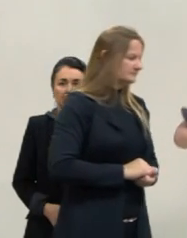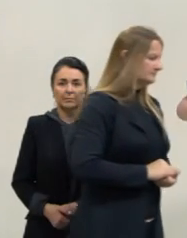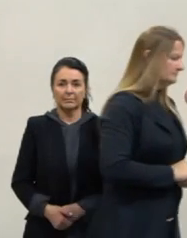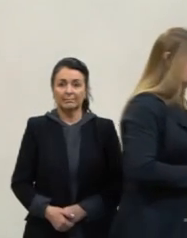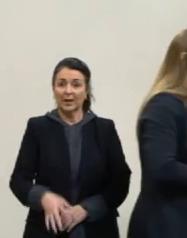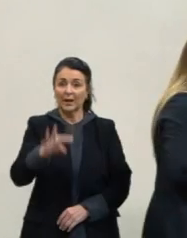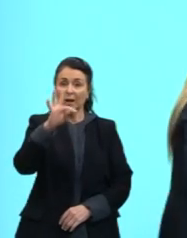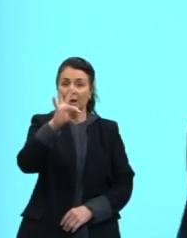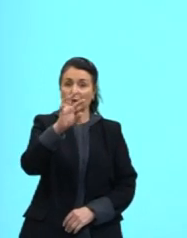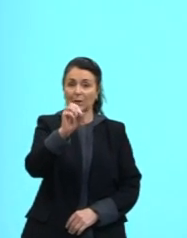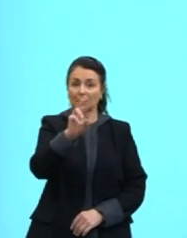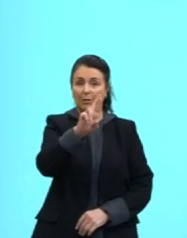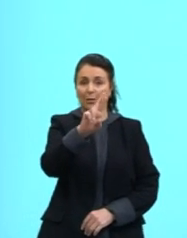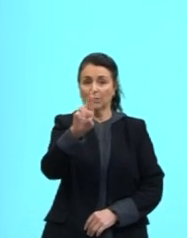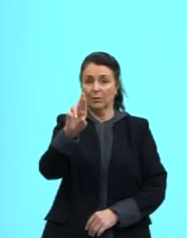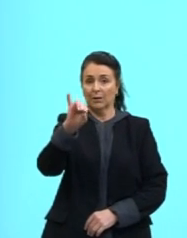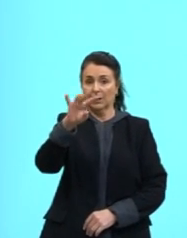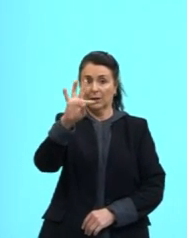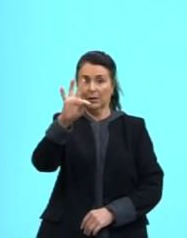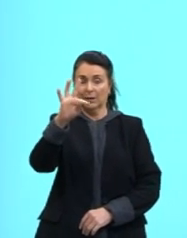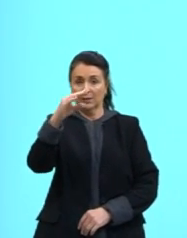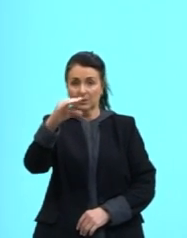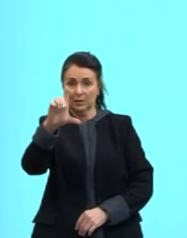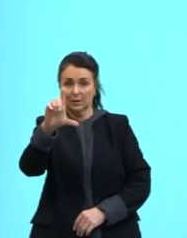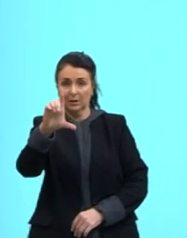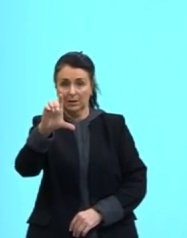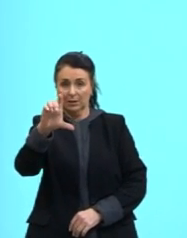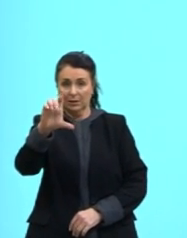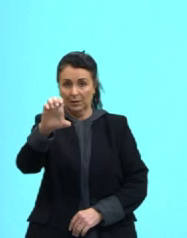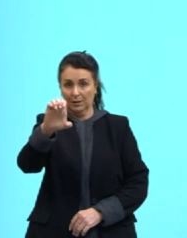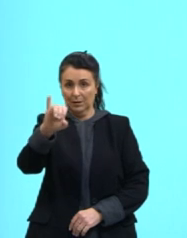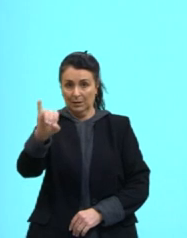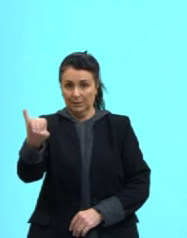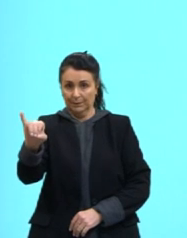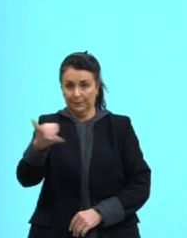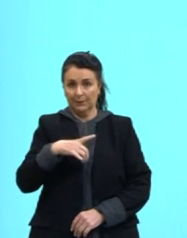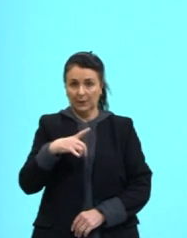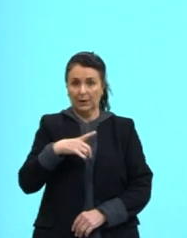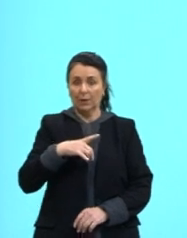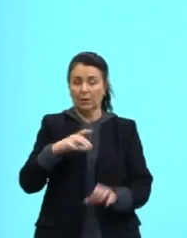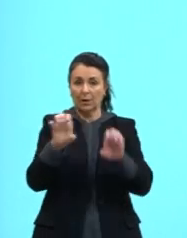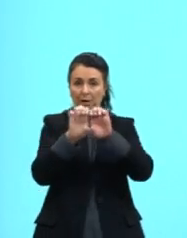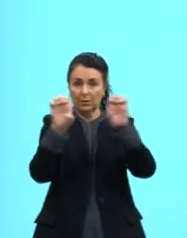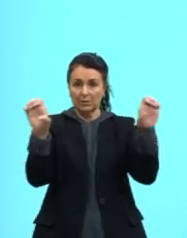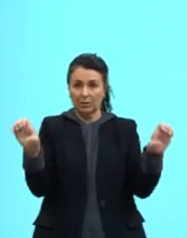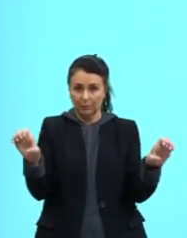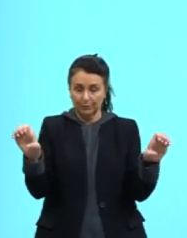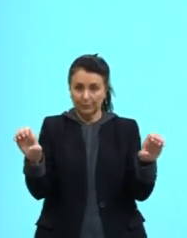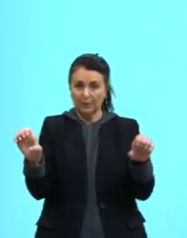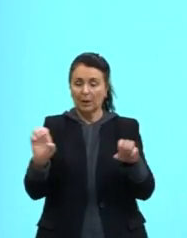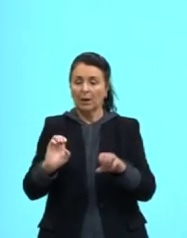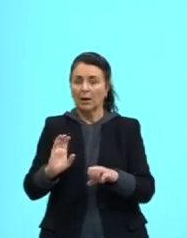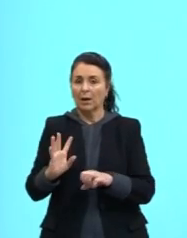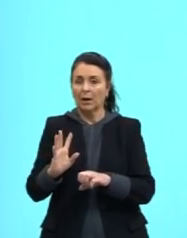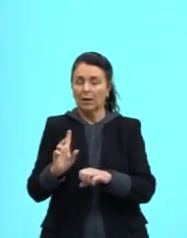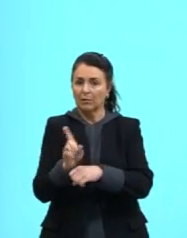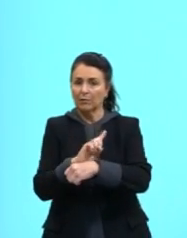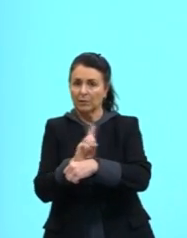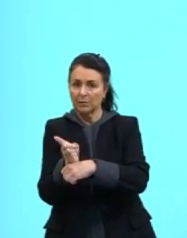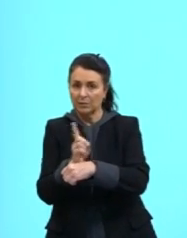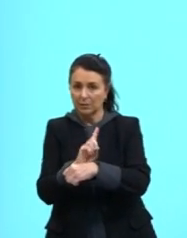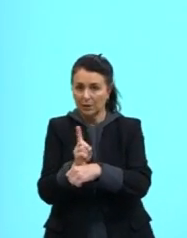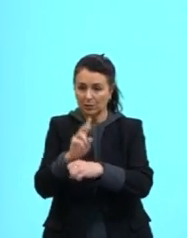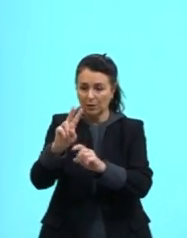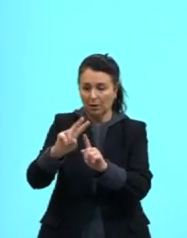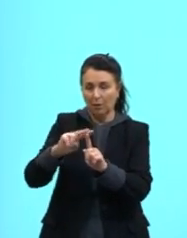A equação de Torricelli é essa aqui embaixo, tá? Essa de baixo. Velocidade final, ao quadrado, igual a velocidade